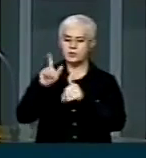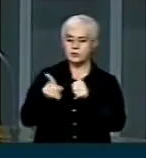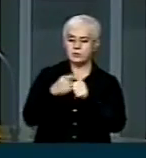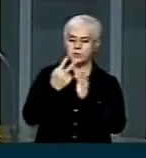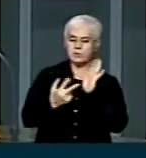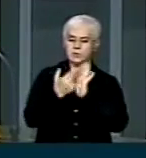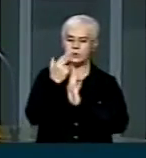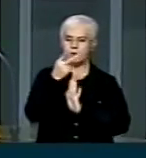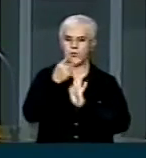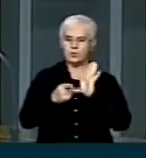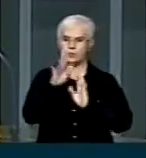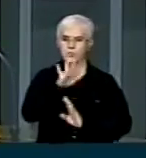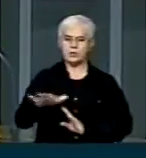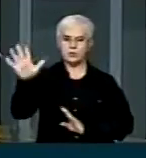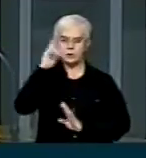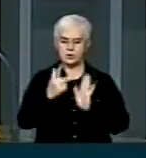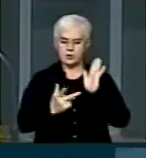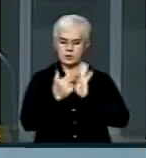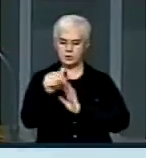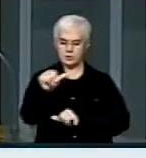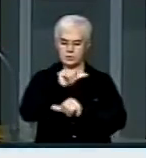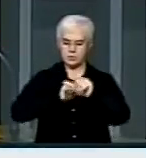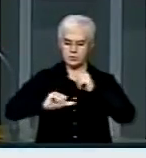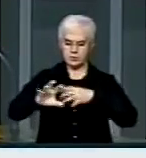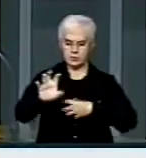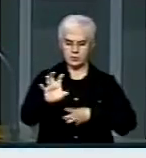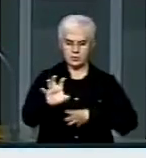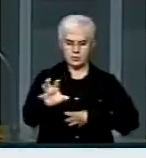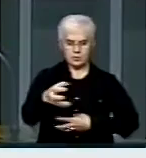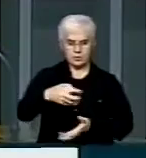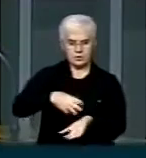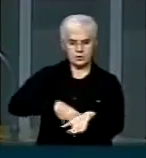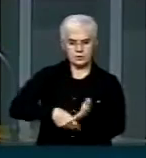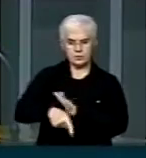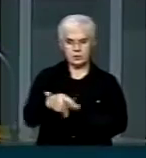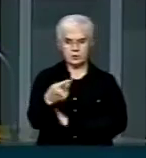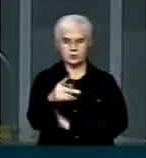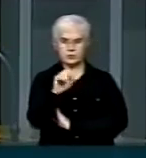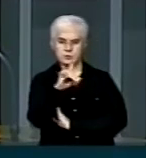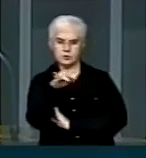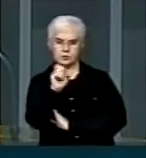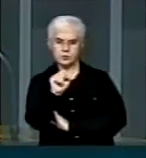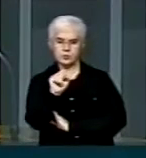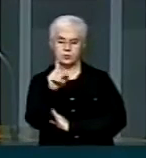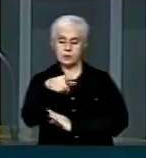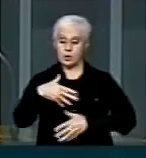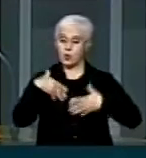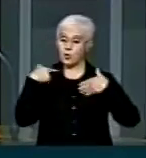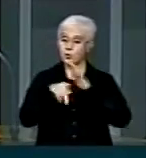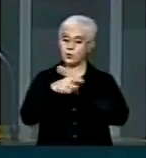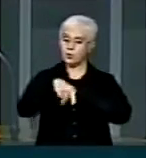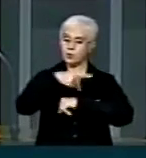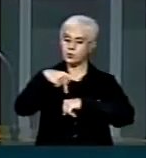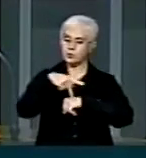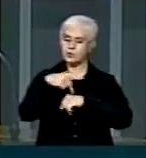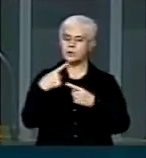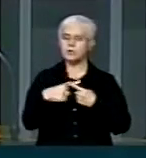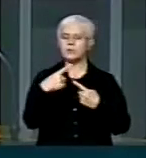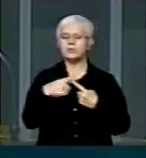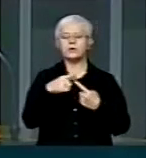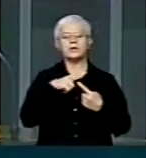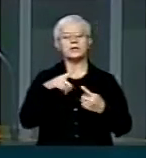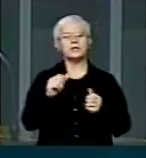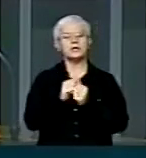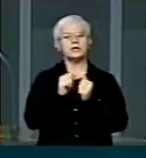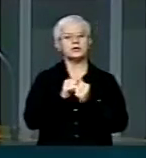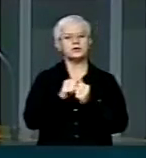o Programa Nacional de Transplante, desenvolvido por meio do Sistema Único de Saúde, SUS, orgulha o país, ao colocá-lo entre